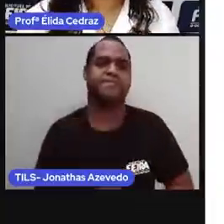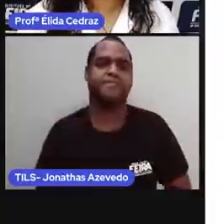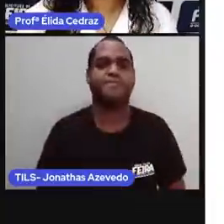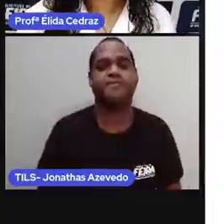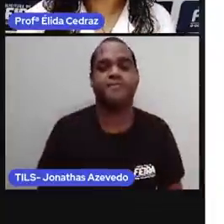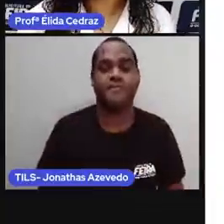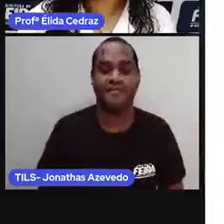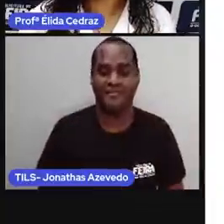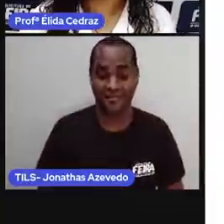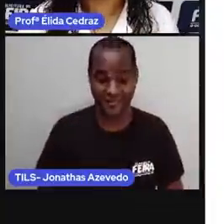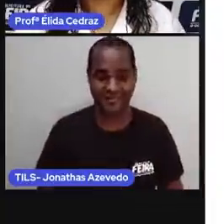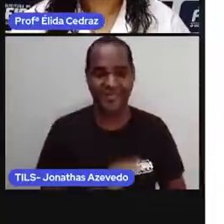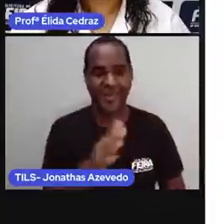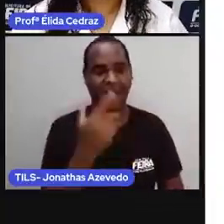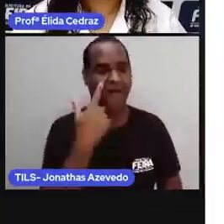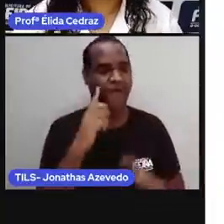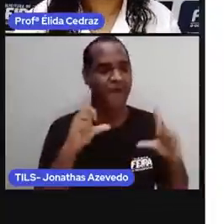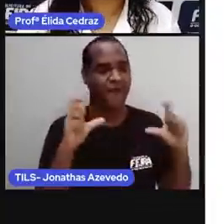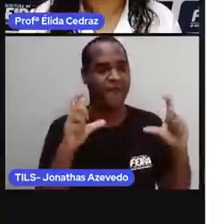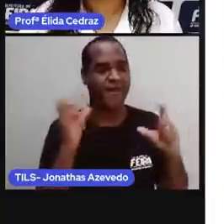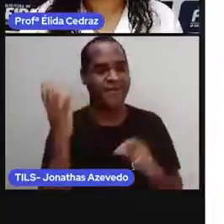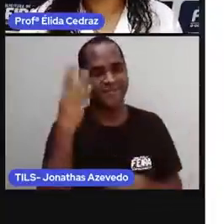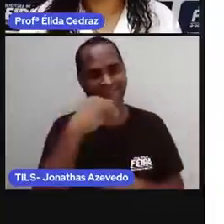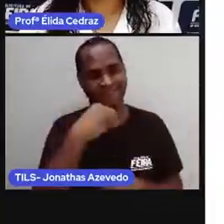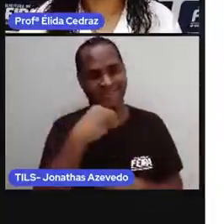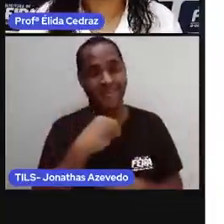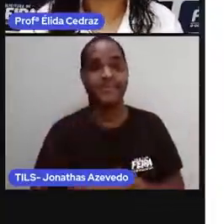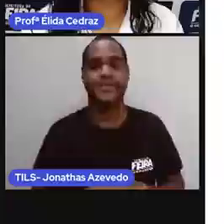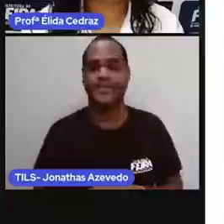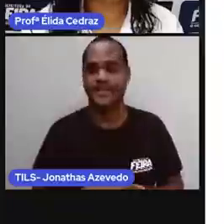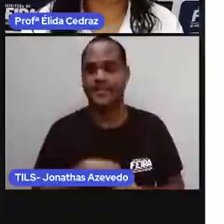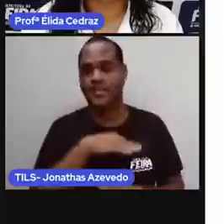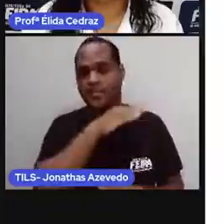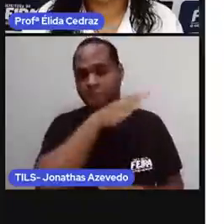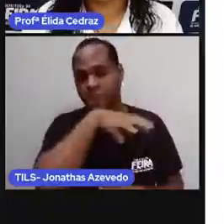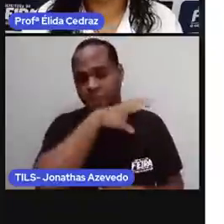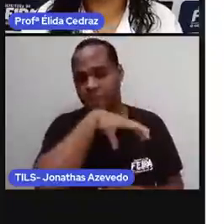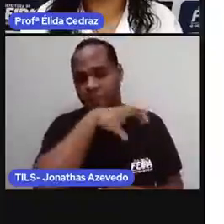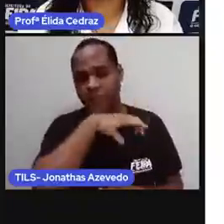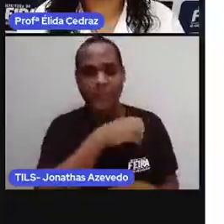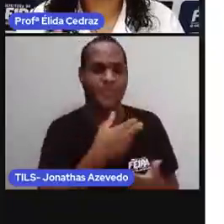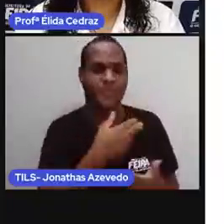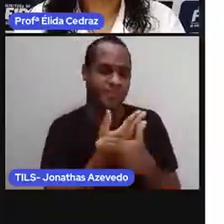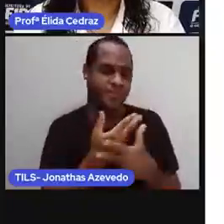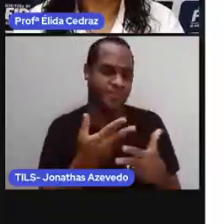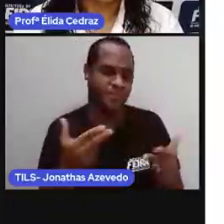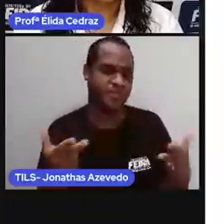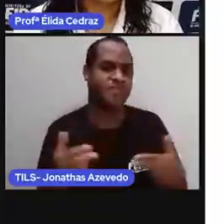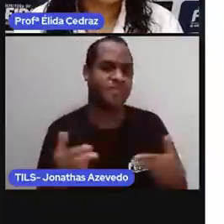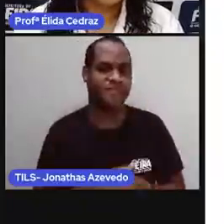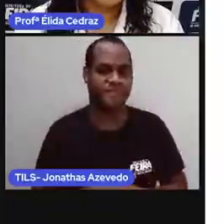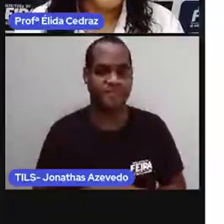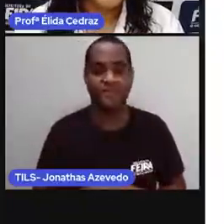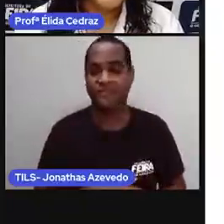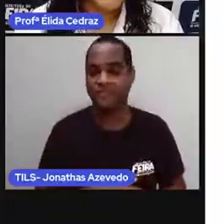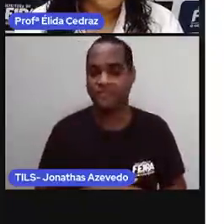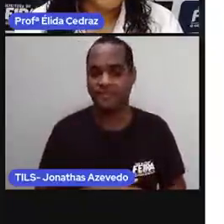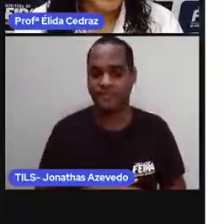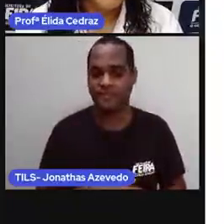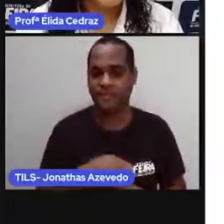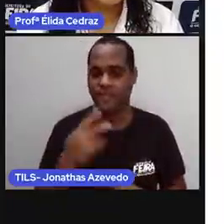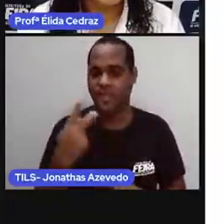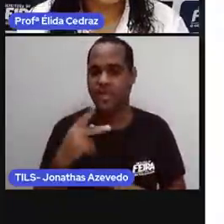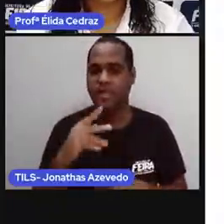Olha que foto linda dos animais silvestres. Os animais